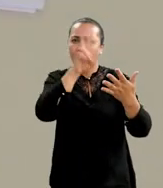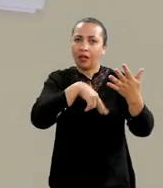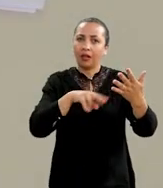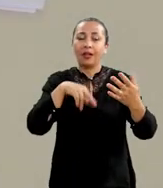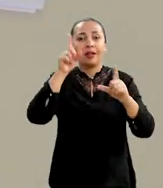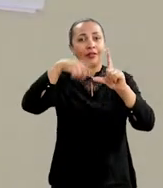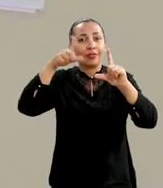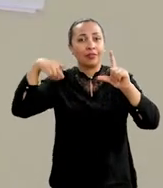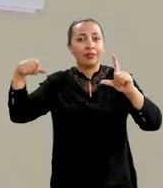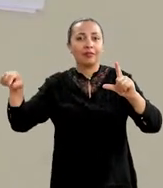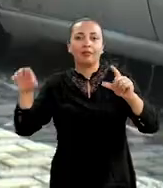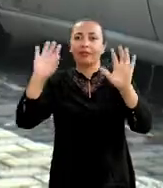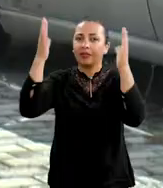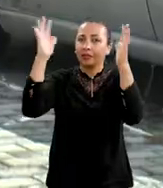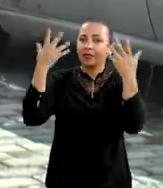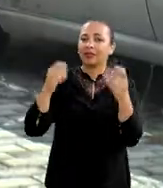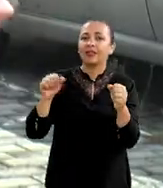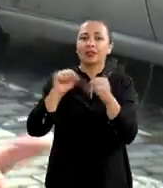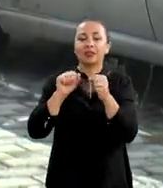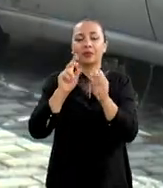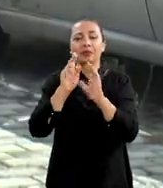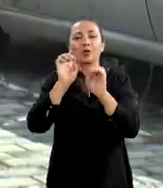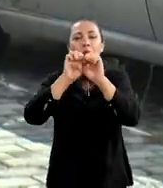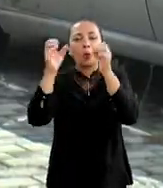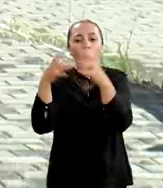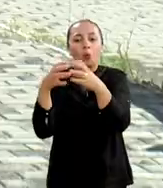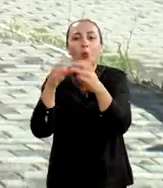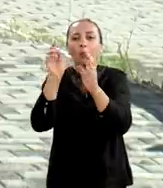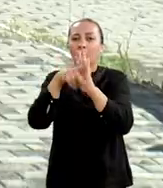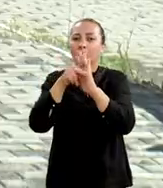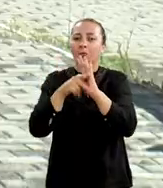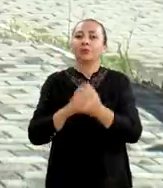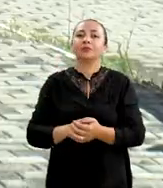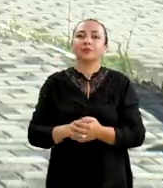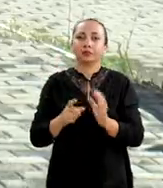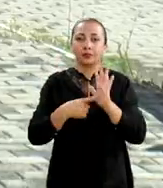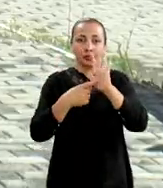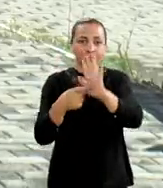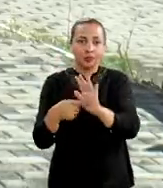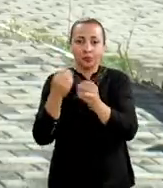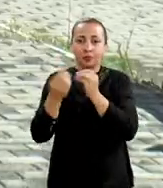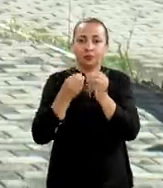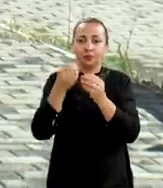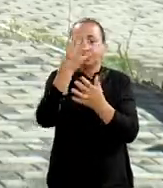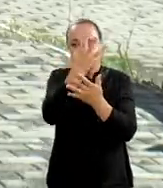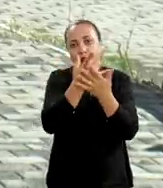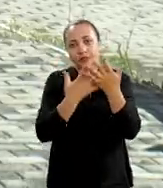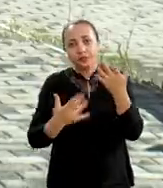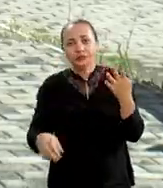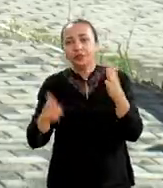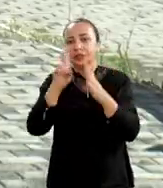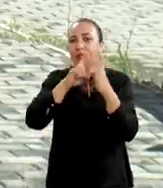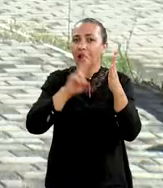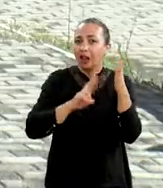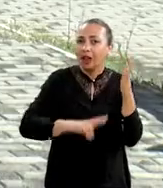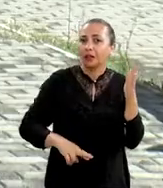a análise dos dados feita pela equipe do projeto. Então, a gente mostra para eles na forma de um relatório bem